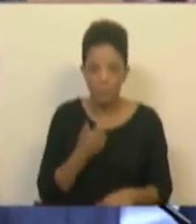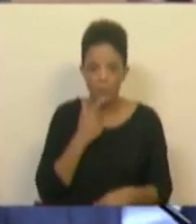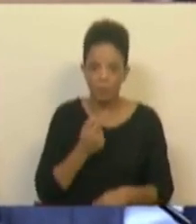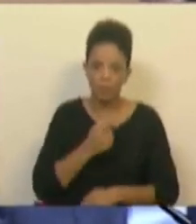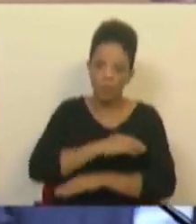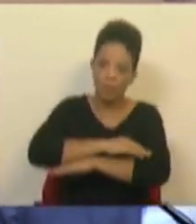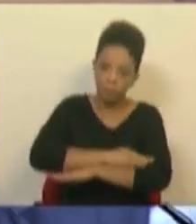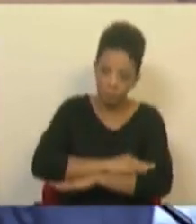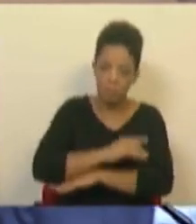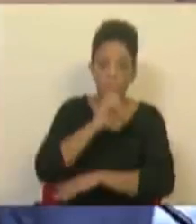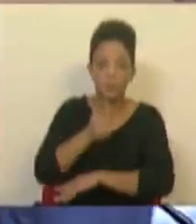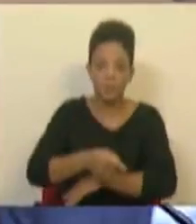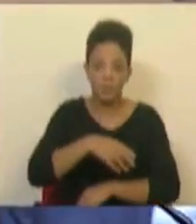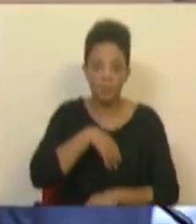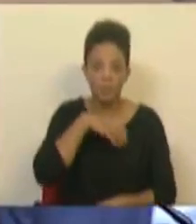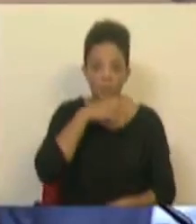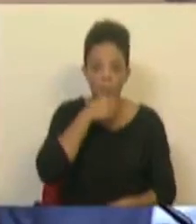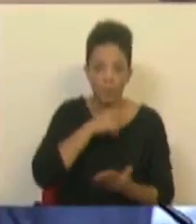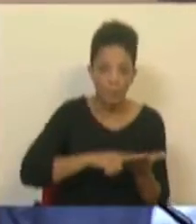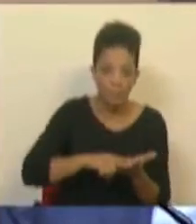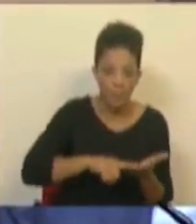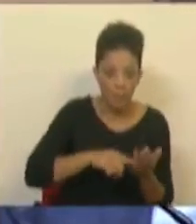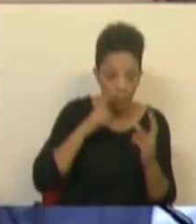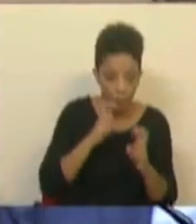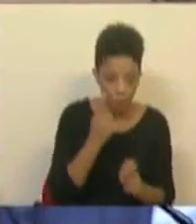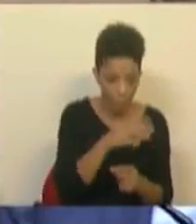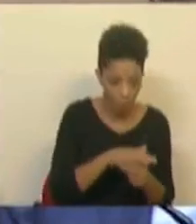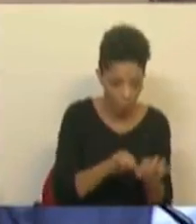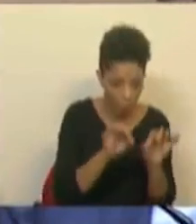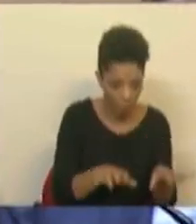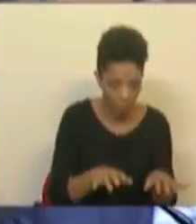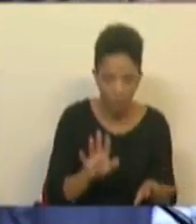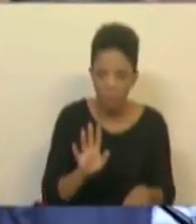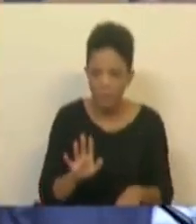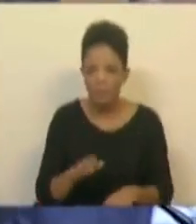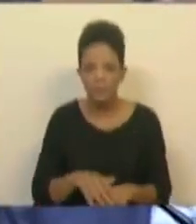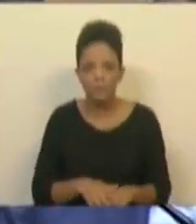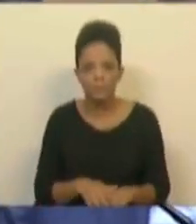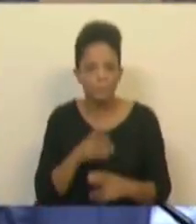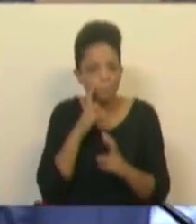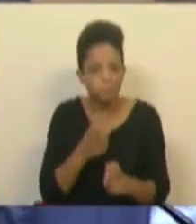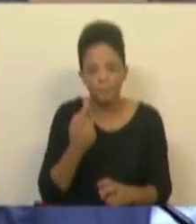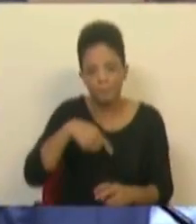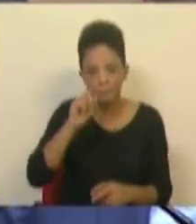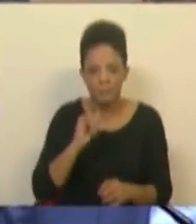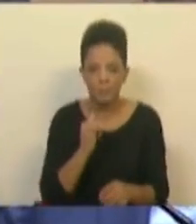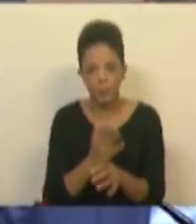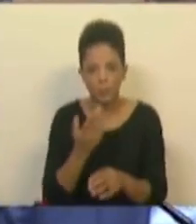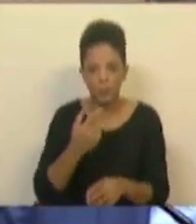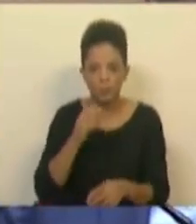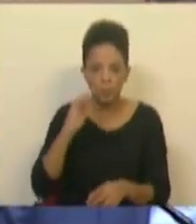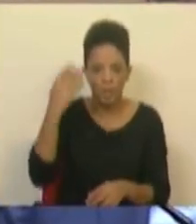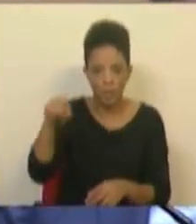dependentes de que a polícia belga investiga um caso como este, mas poderia não investigar e ter outras prioridades.